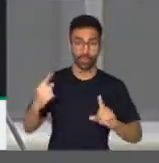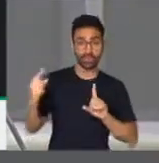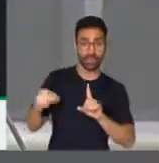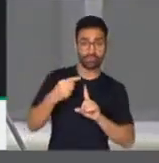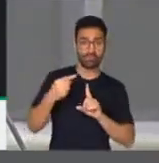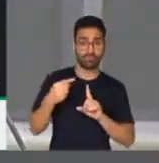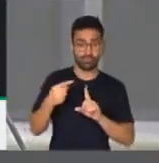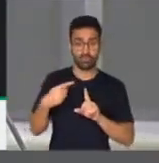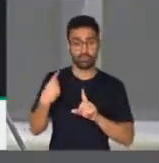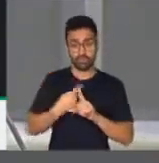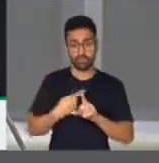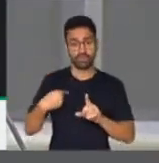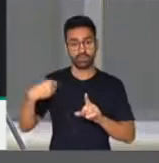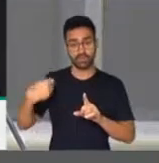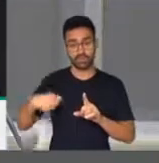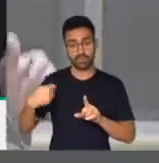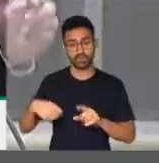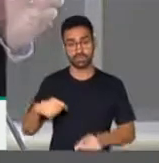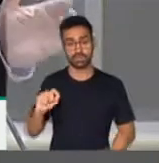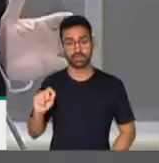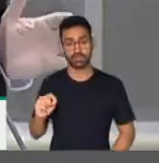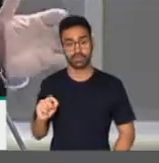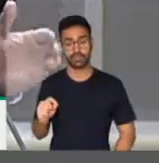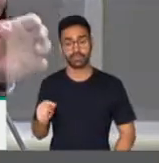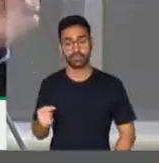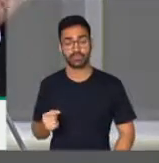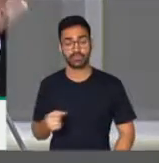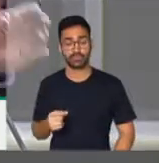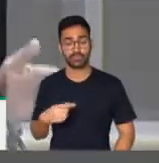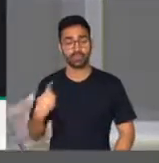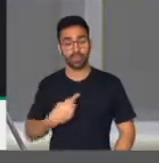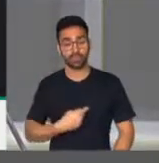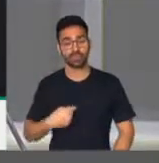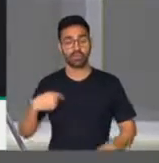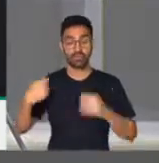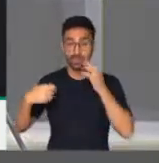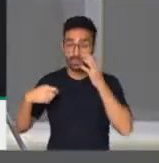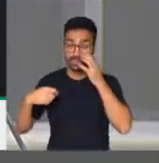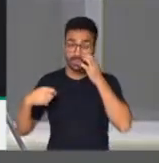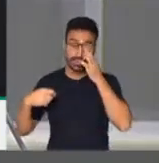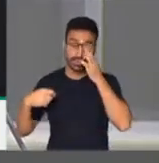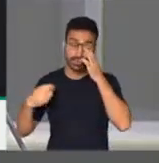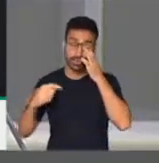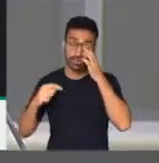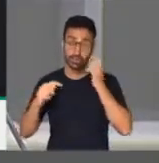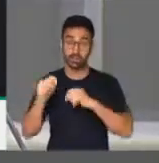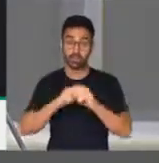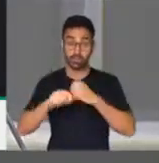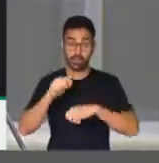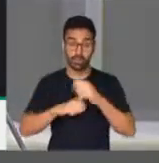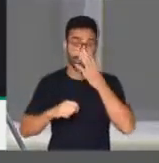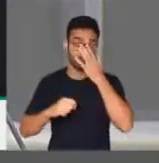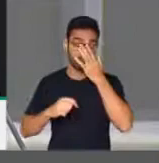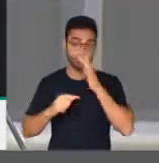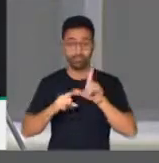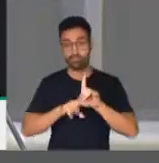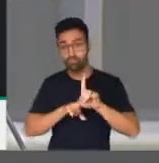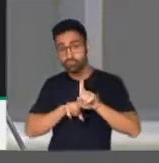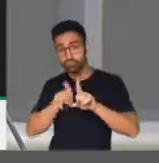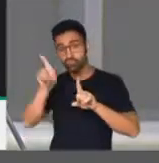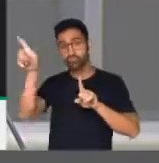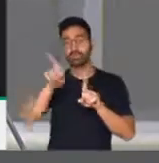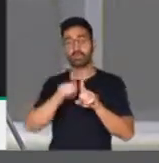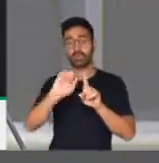precisamos, deputado Junge, neste momento, nos dedicar à recuperação econômica e à recuperação social do